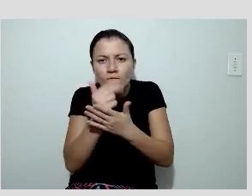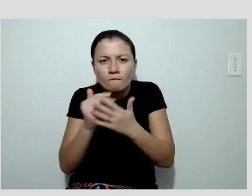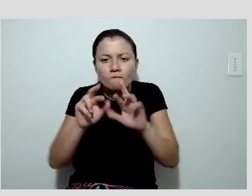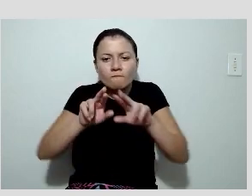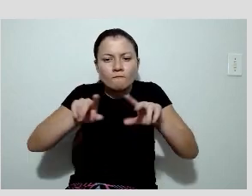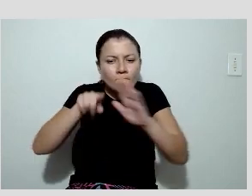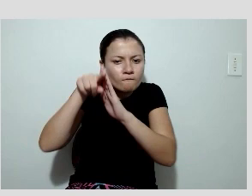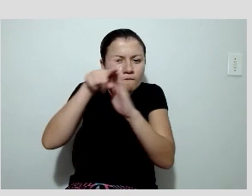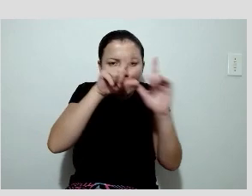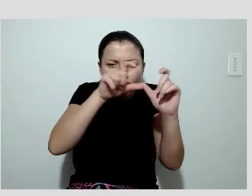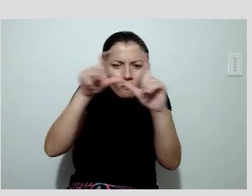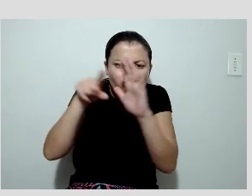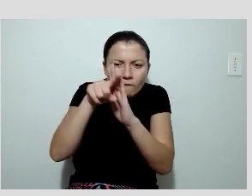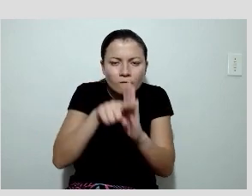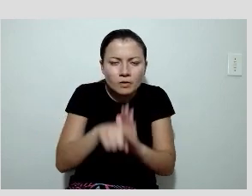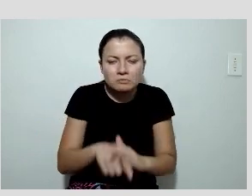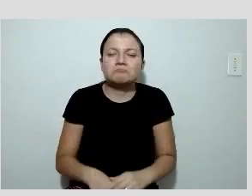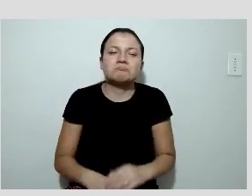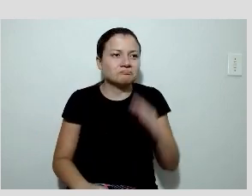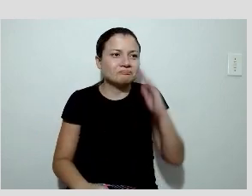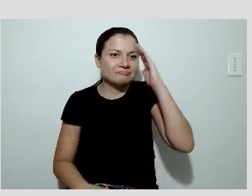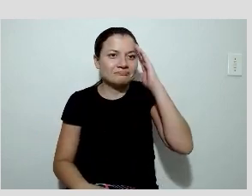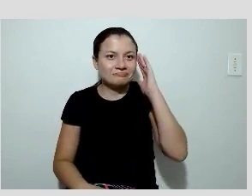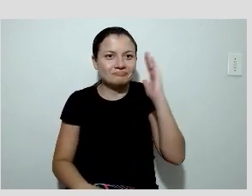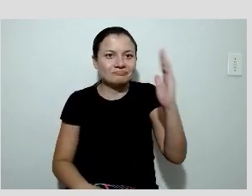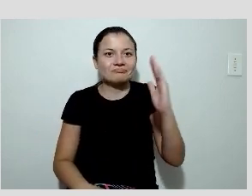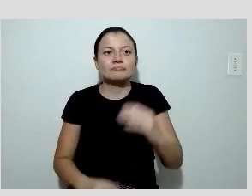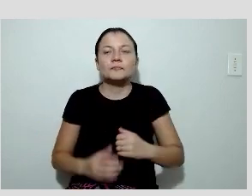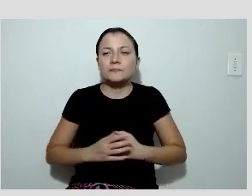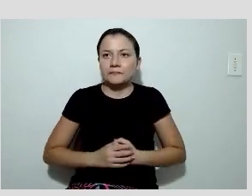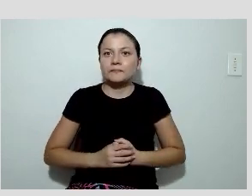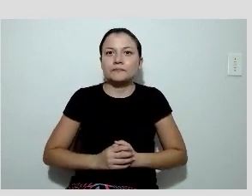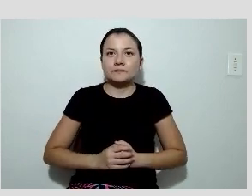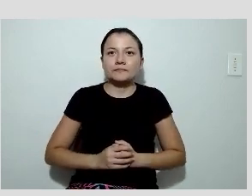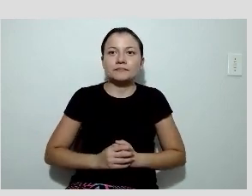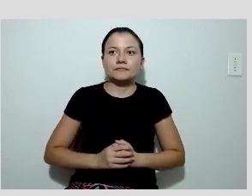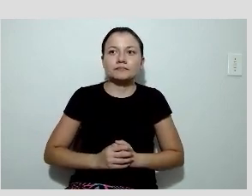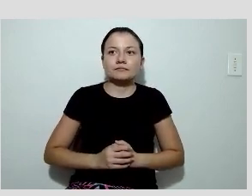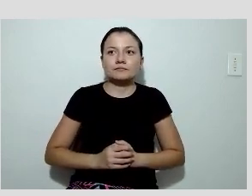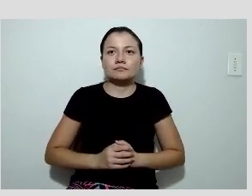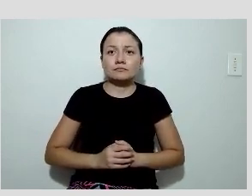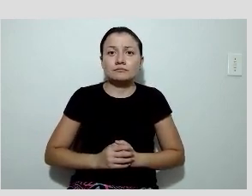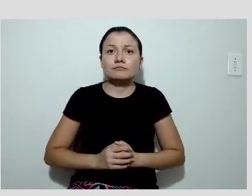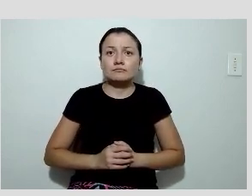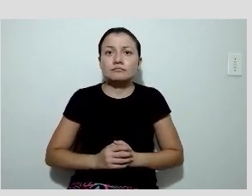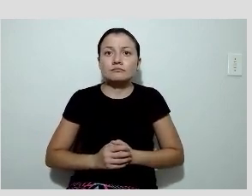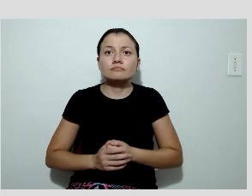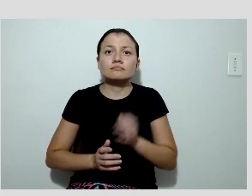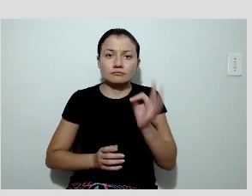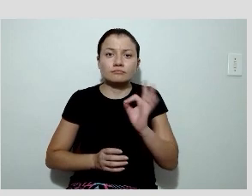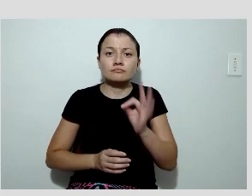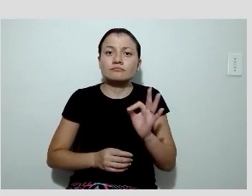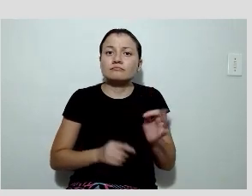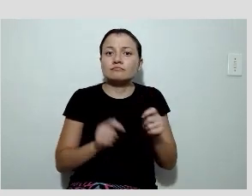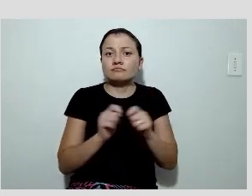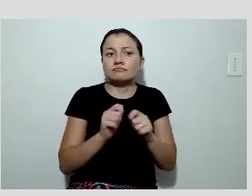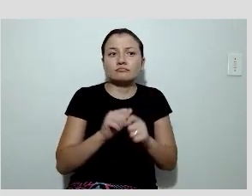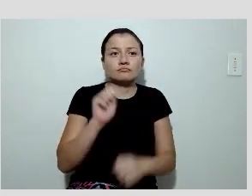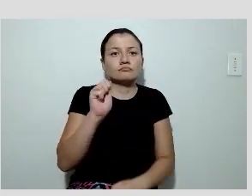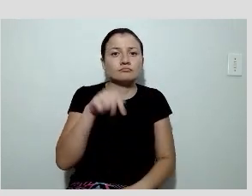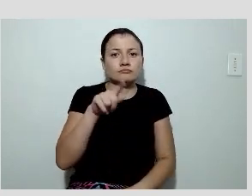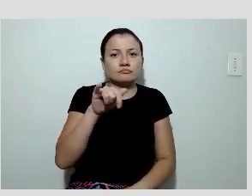Obrigada, professor Fábio Domênico. Foi exatamente esse paciente que não foi referido, ele foi referido para uma angiotomografia